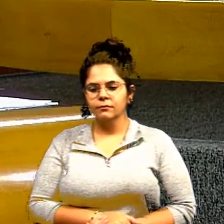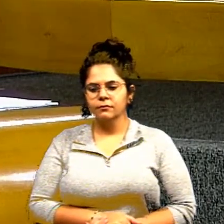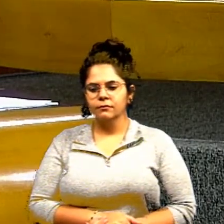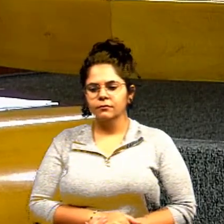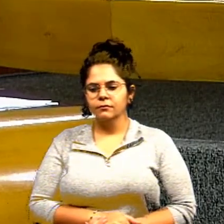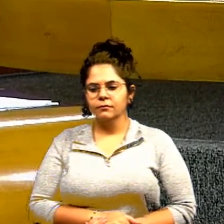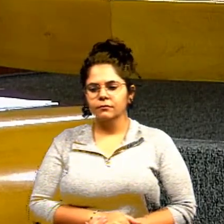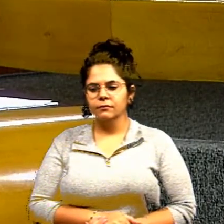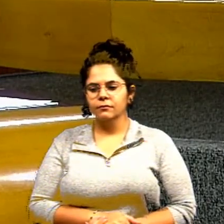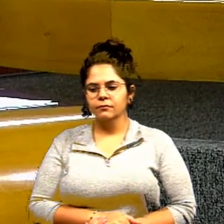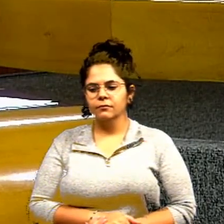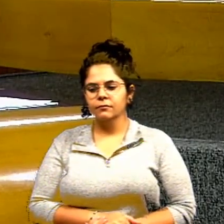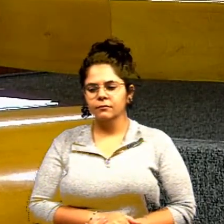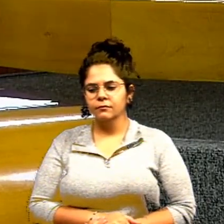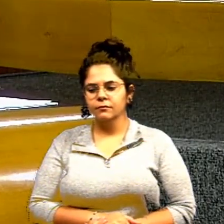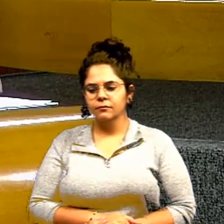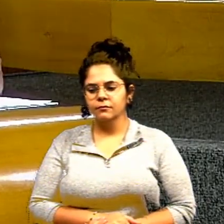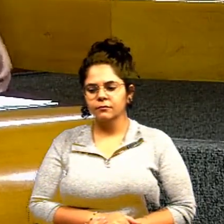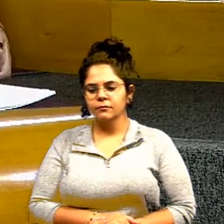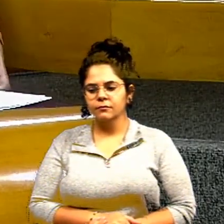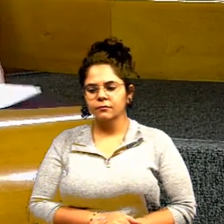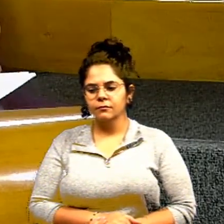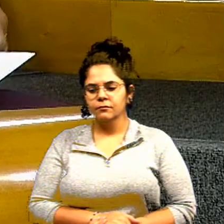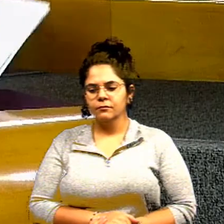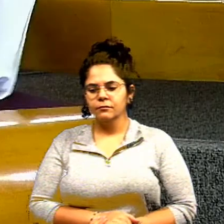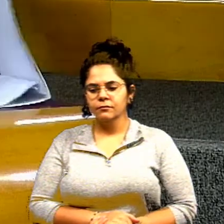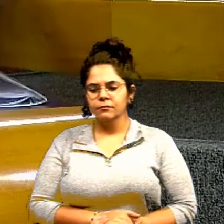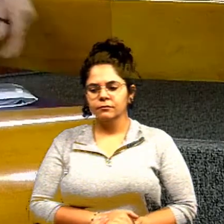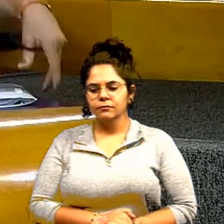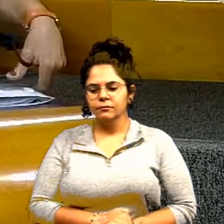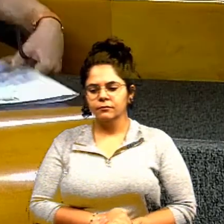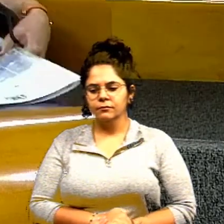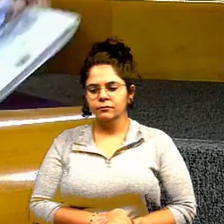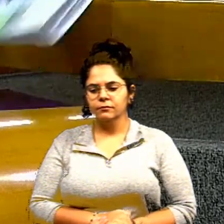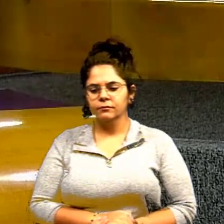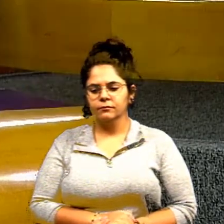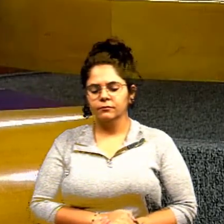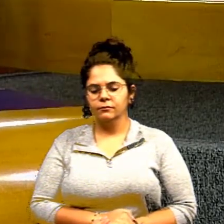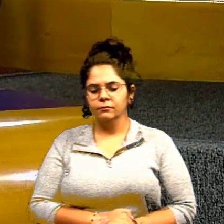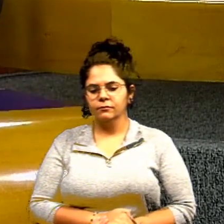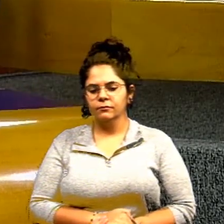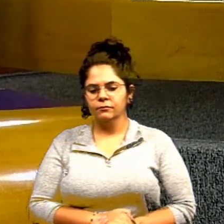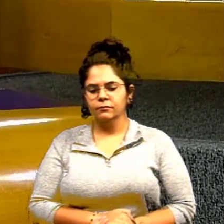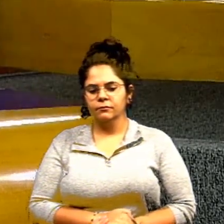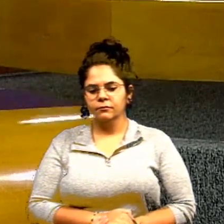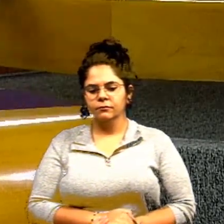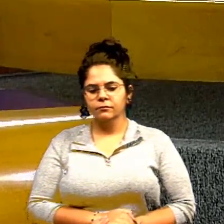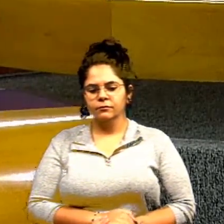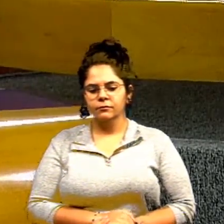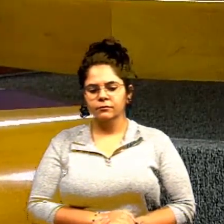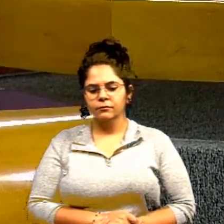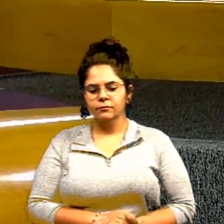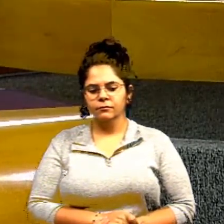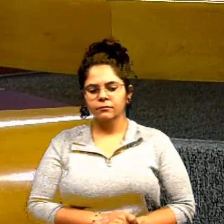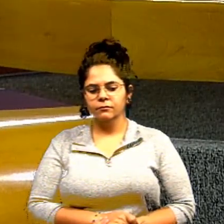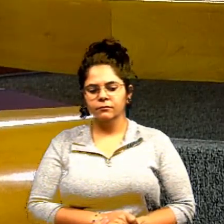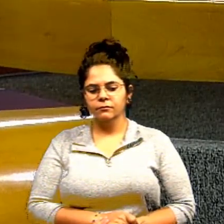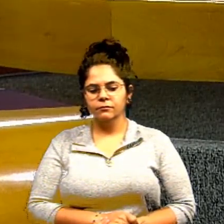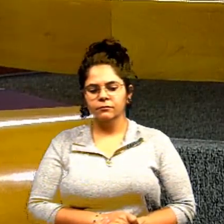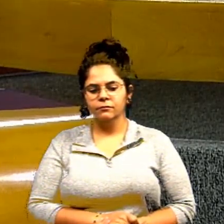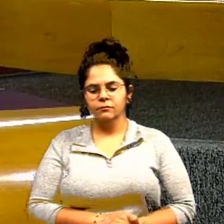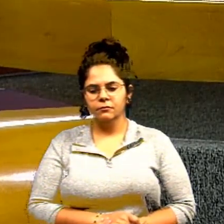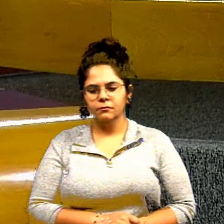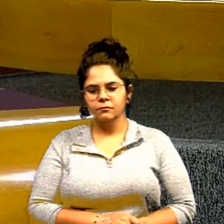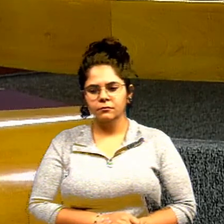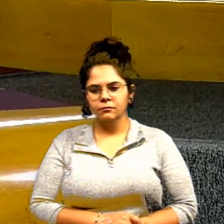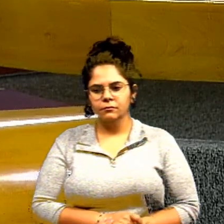vossa excelência pode concluir da sua mesa por favor considerando que tem problema técnico acontece a